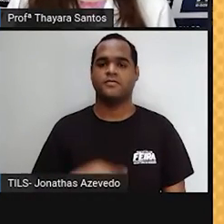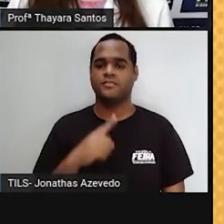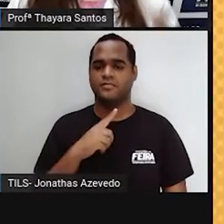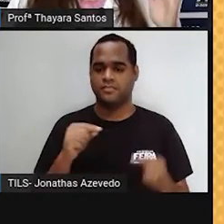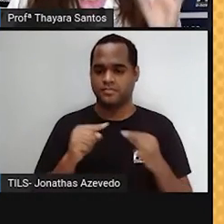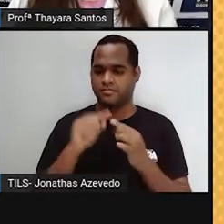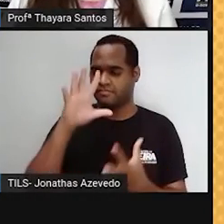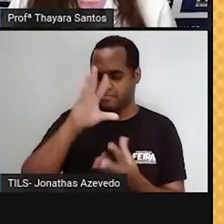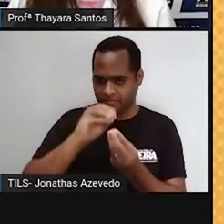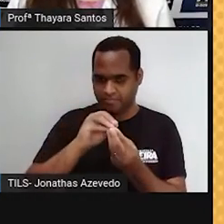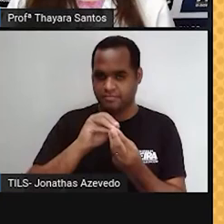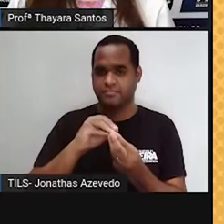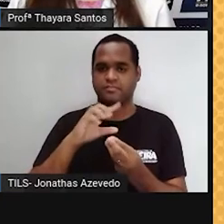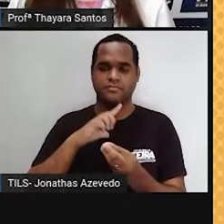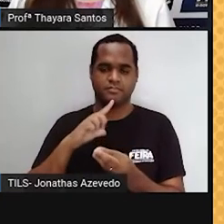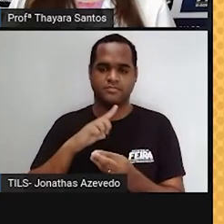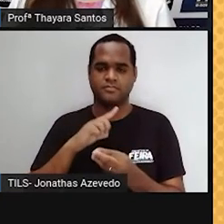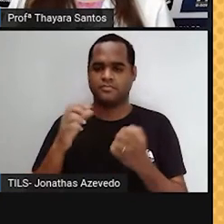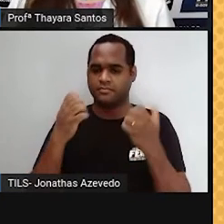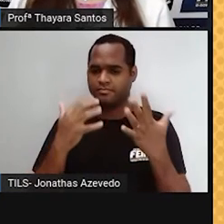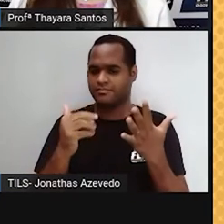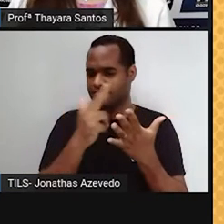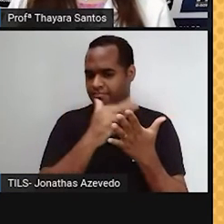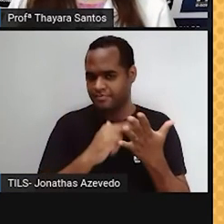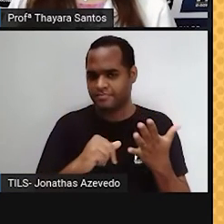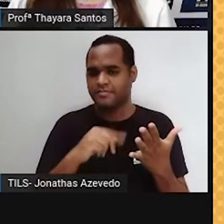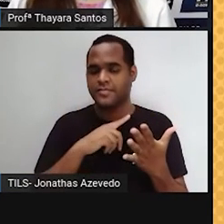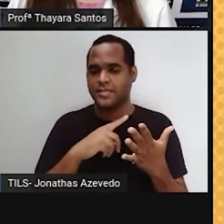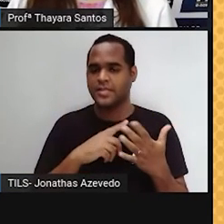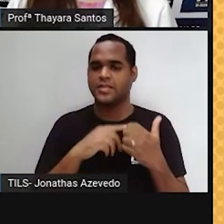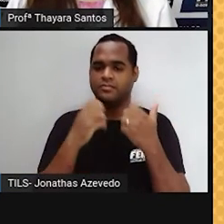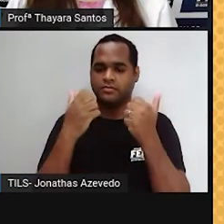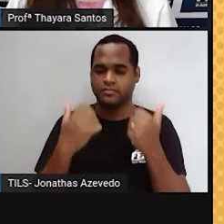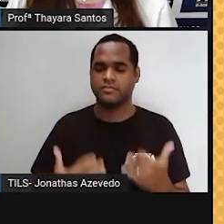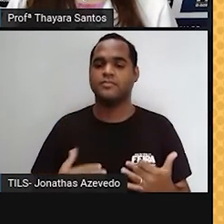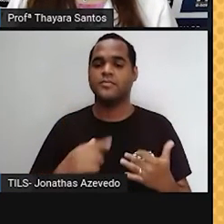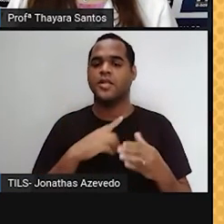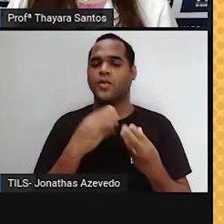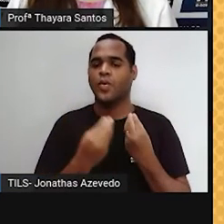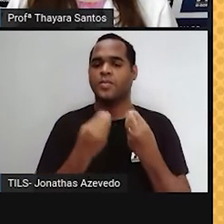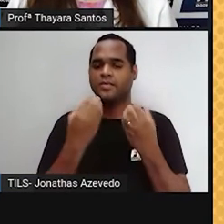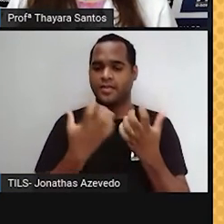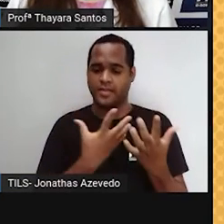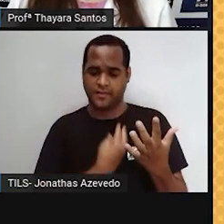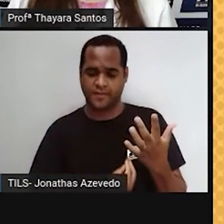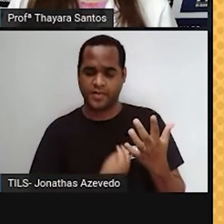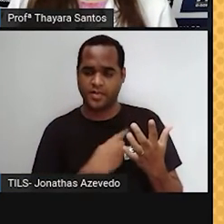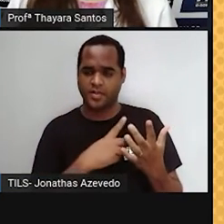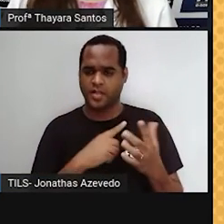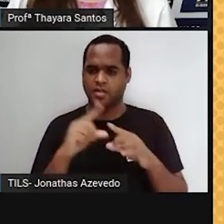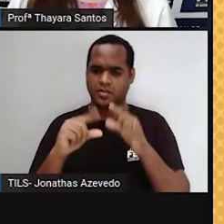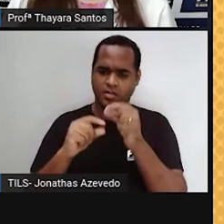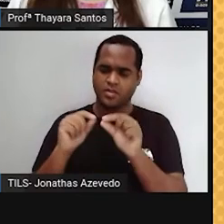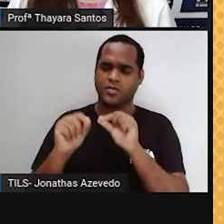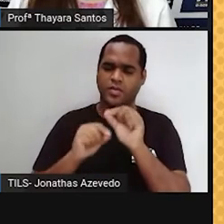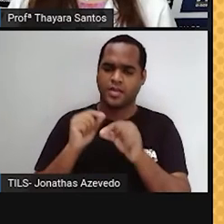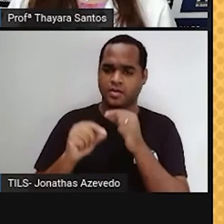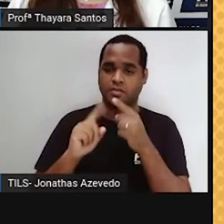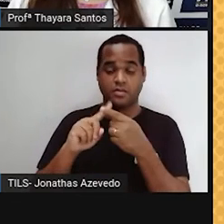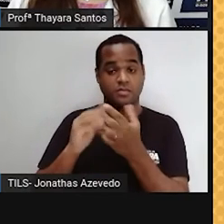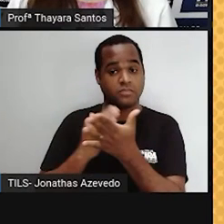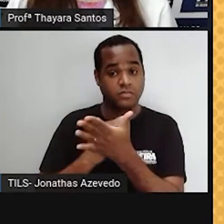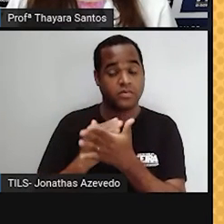resumo, eu trouxe essa imagem aqui que mostra para a gente como é o ciclo de vida das estrelas. Então, as estrelas nascem aqui numa